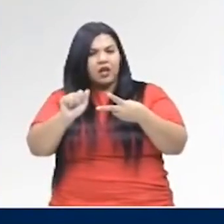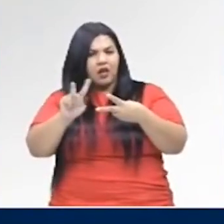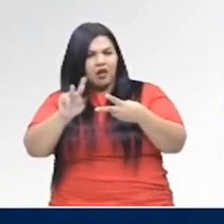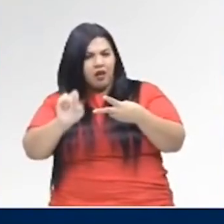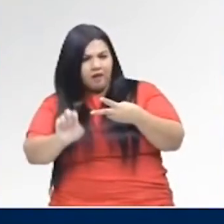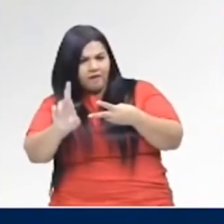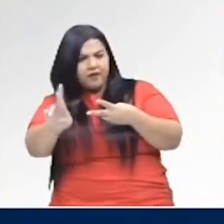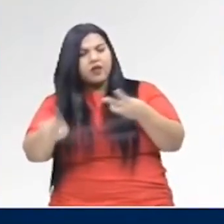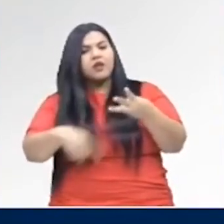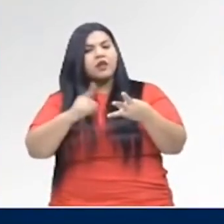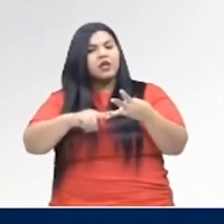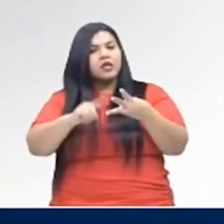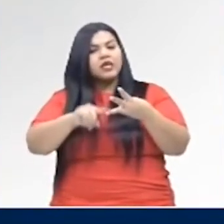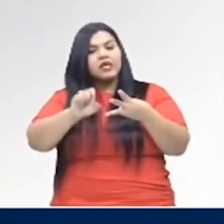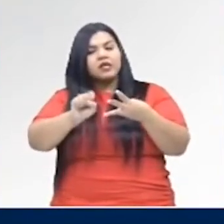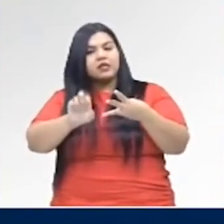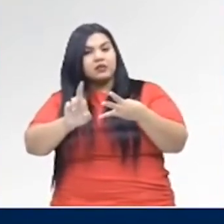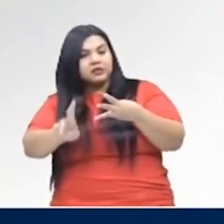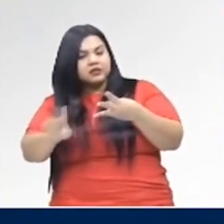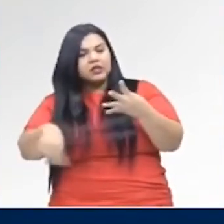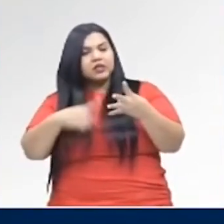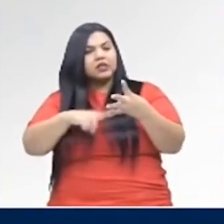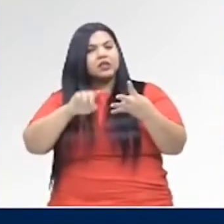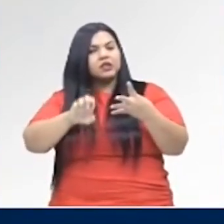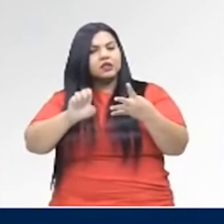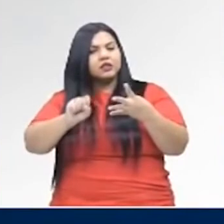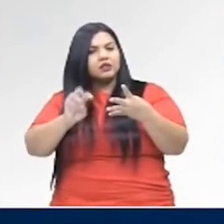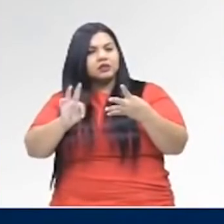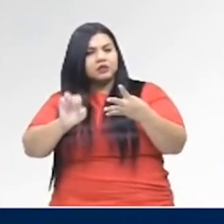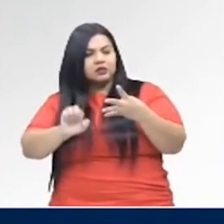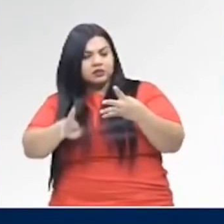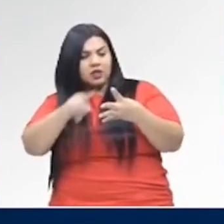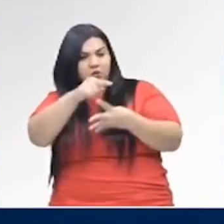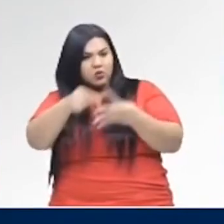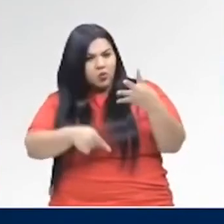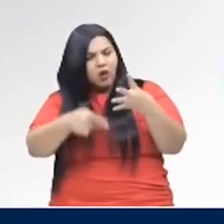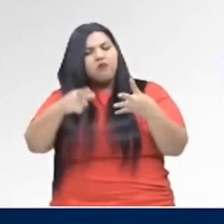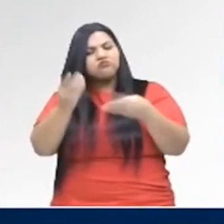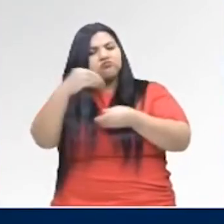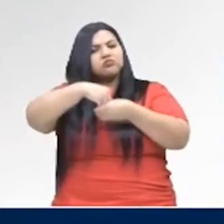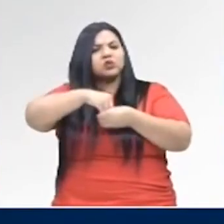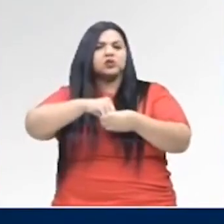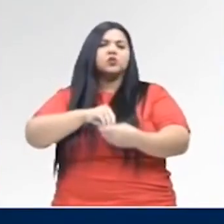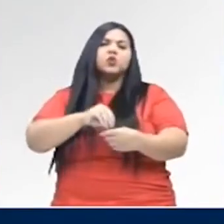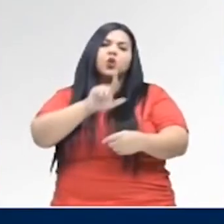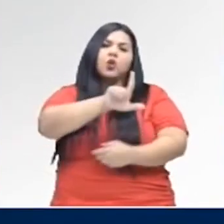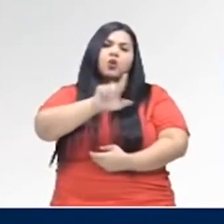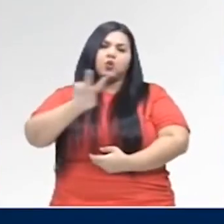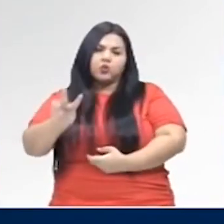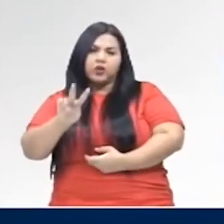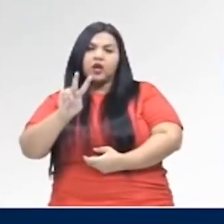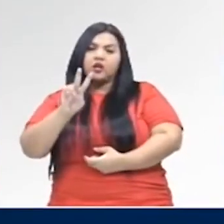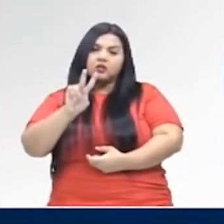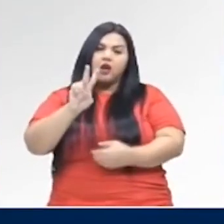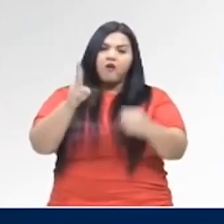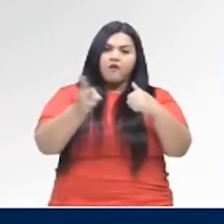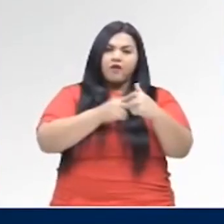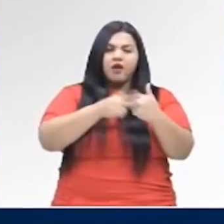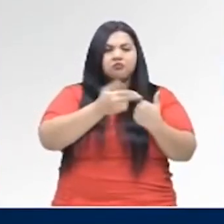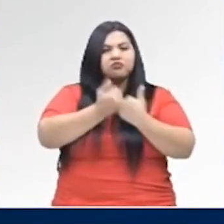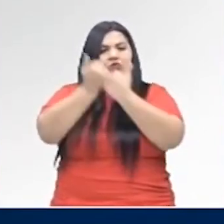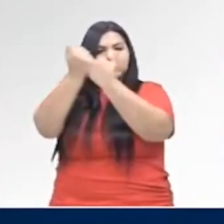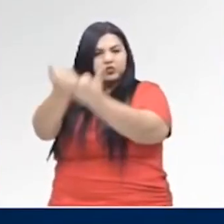ser e estar. Eles são, eles formam locuções verbais e eles são chamados de verbos auxiliares.